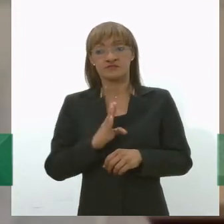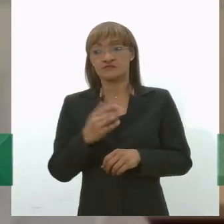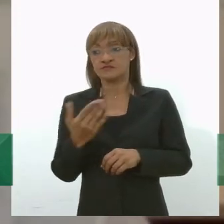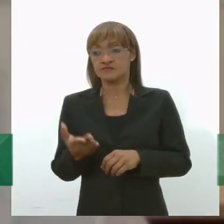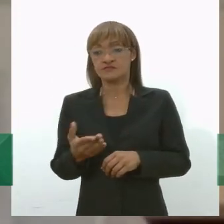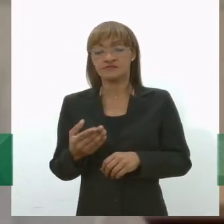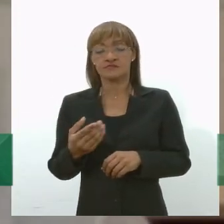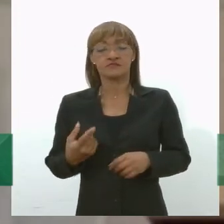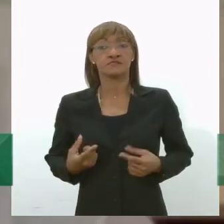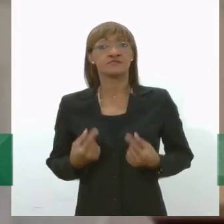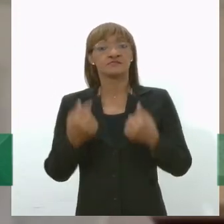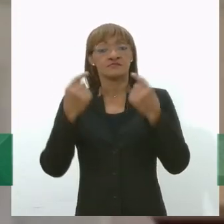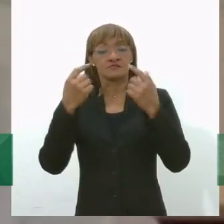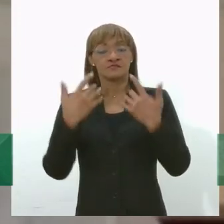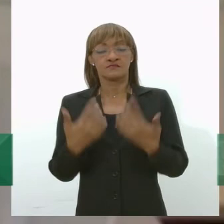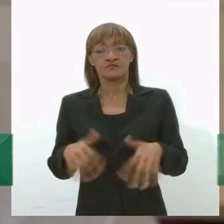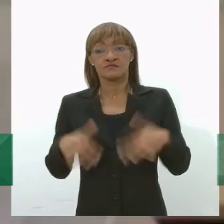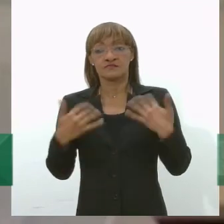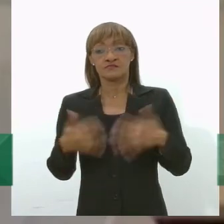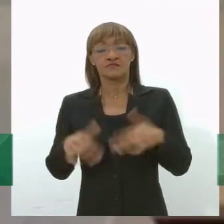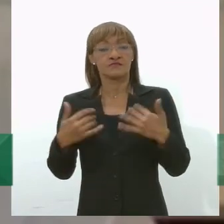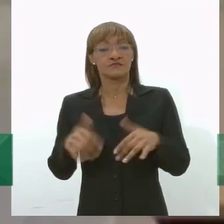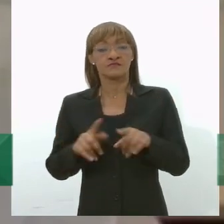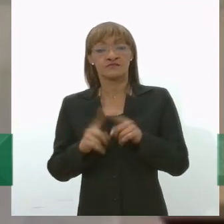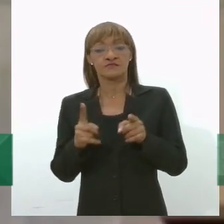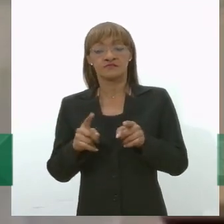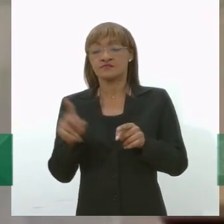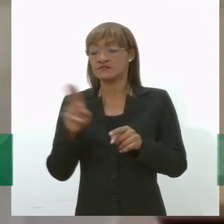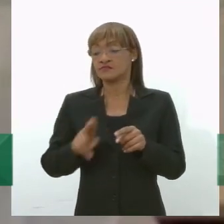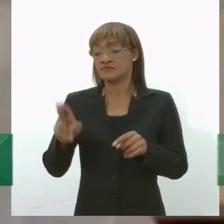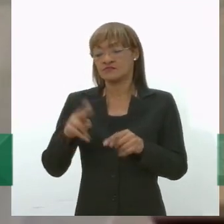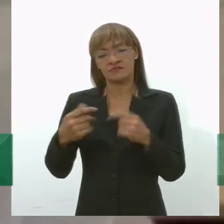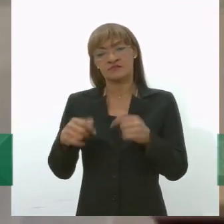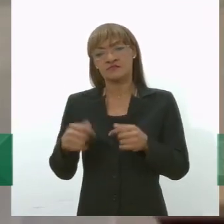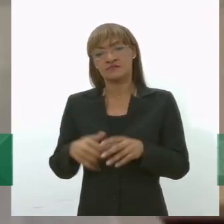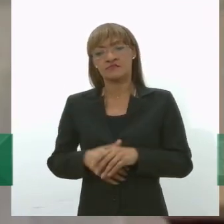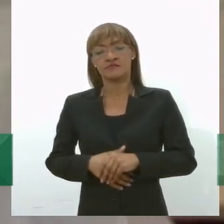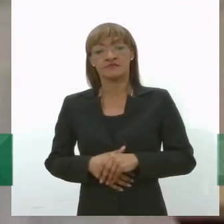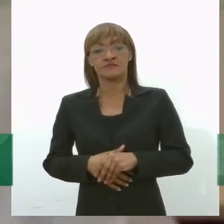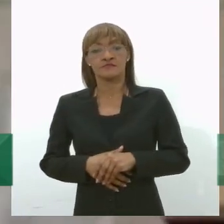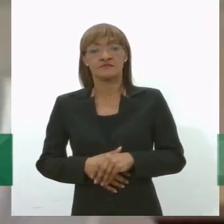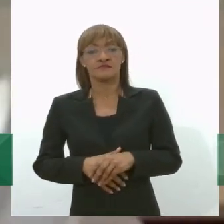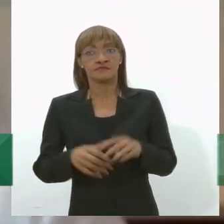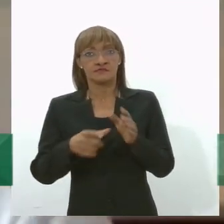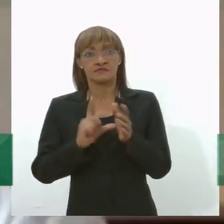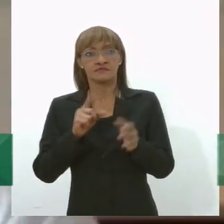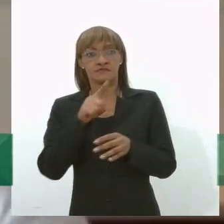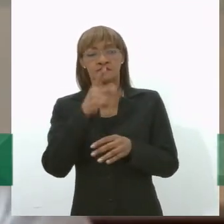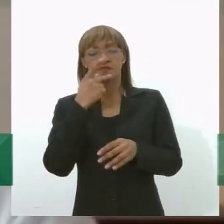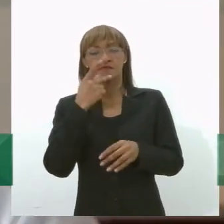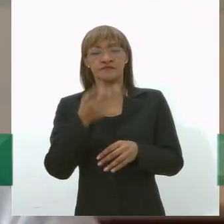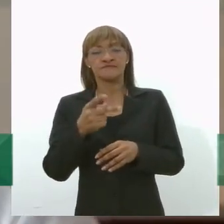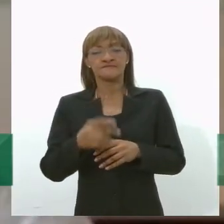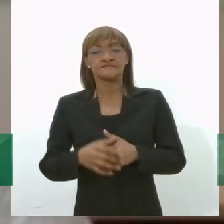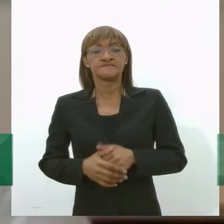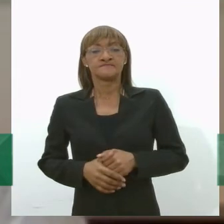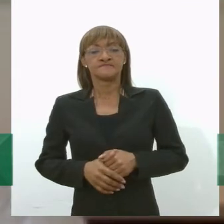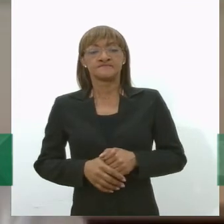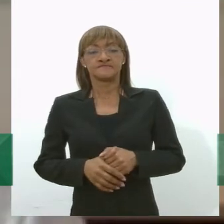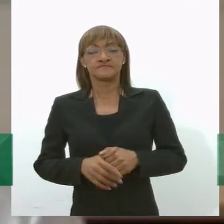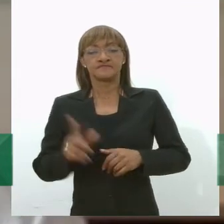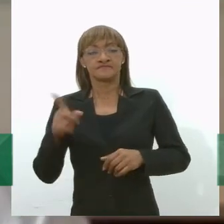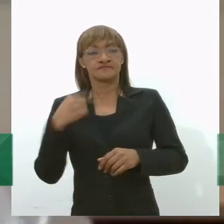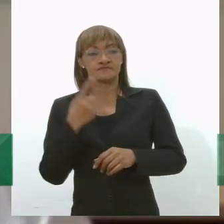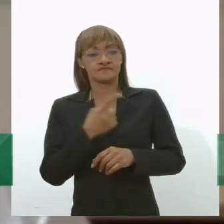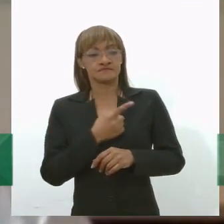que a gente poderia estar utilizando e aí conforme o Gilberto falou a forma de incentivo é se a gente colocar dentro